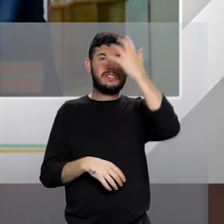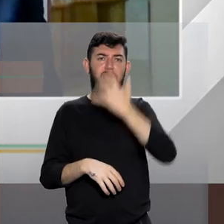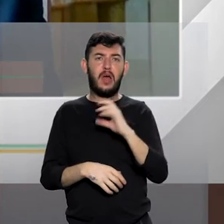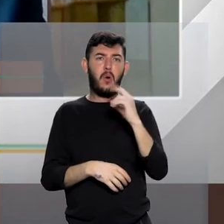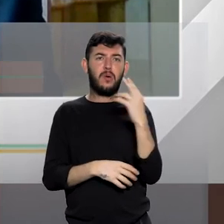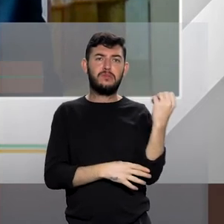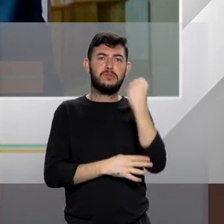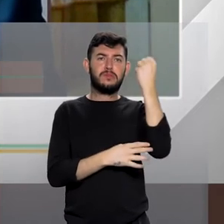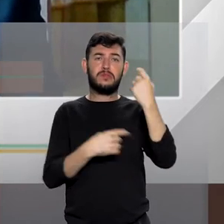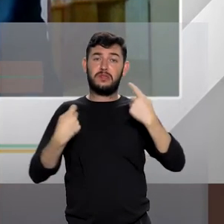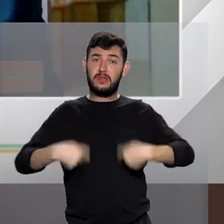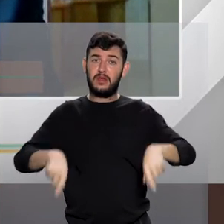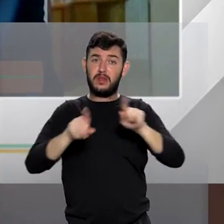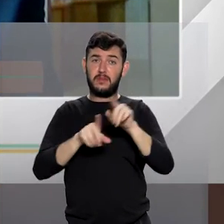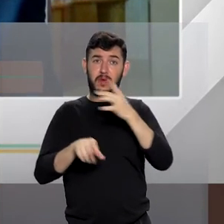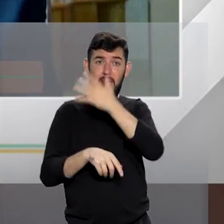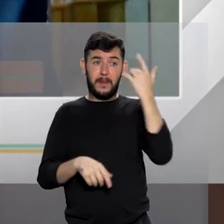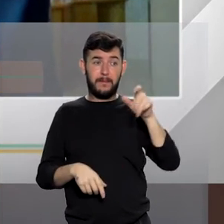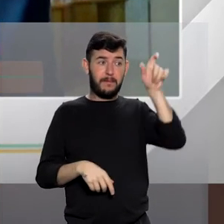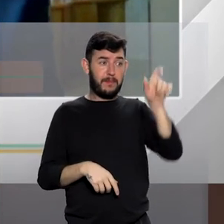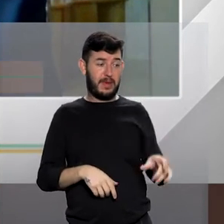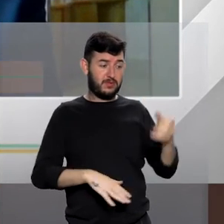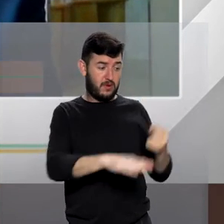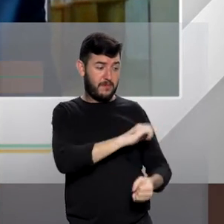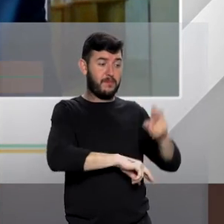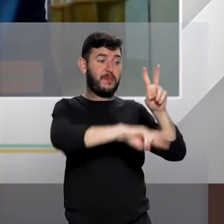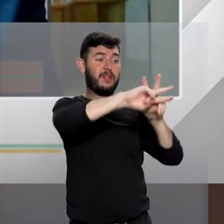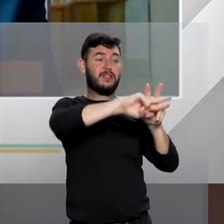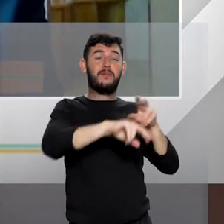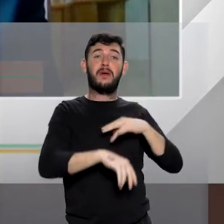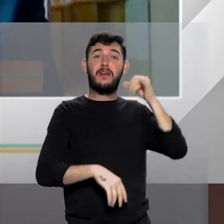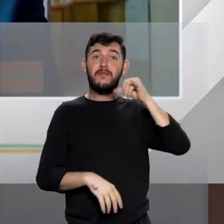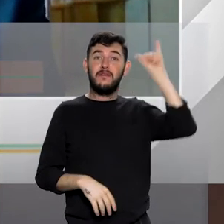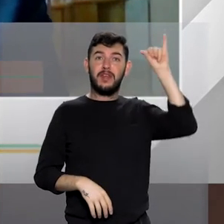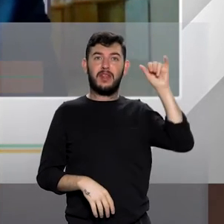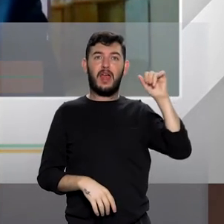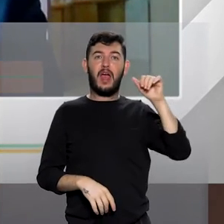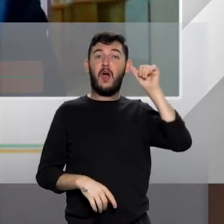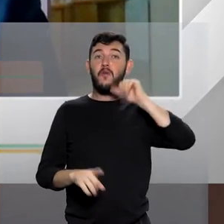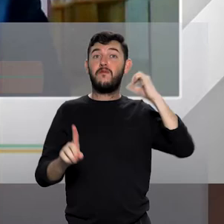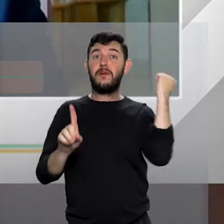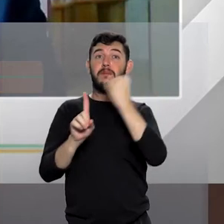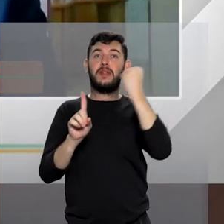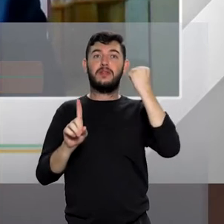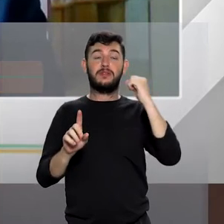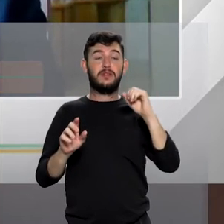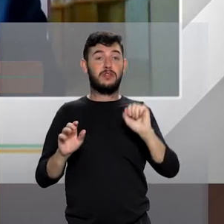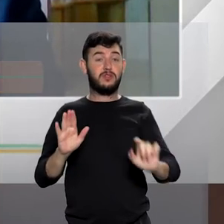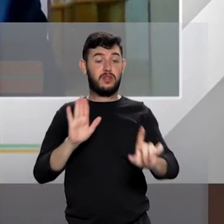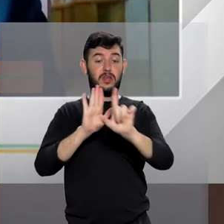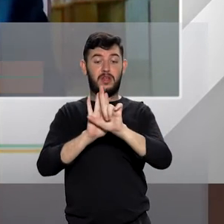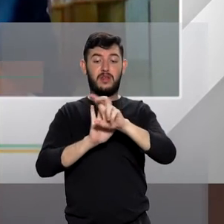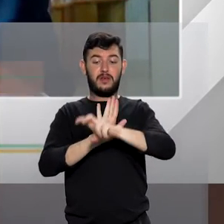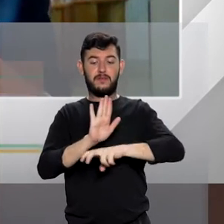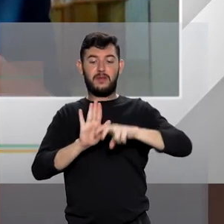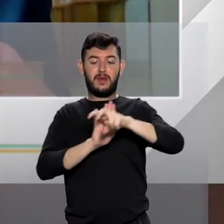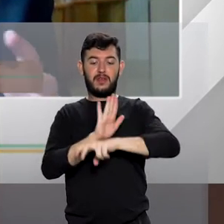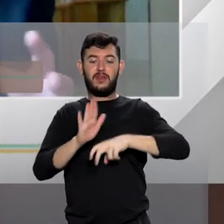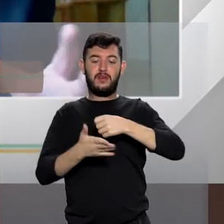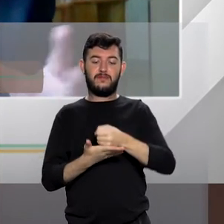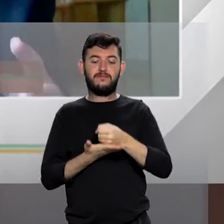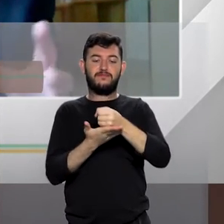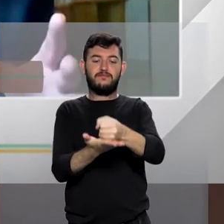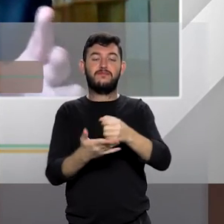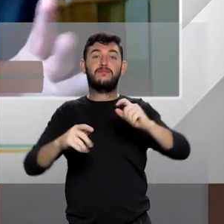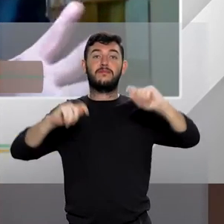a prisão do ofensor para evitar algo muito pior, o feminicídio, e, portanto, a lei Maria da Penha trouxe essa possibilidade. Ela